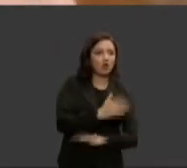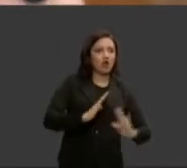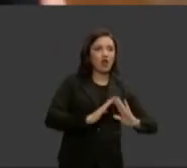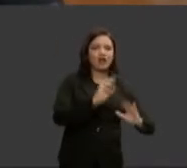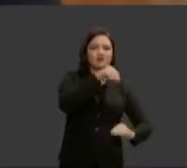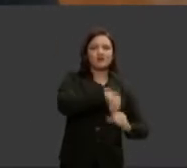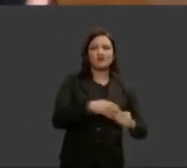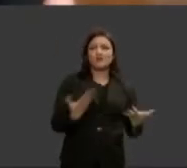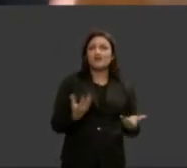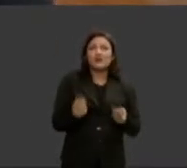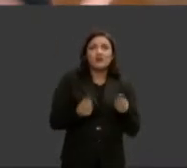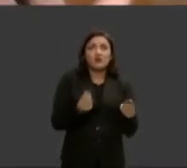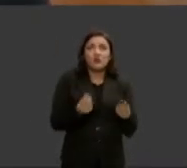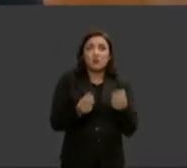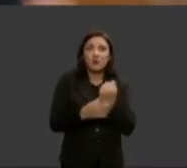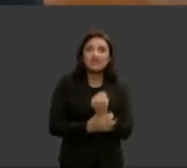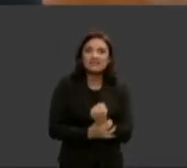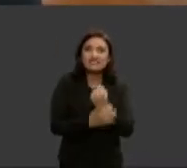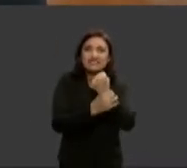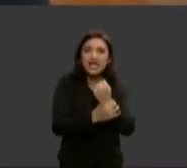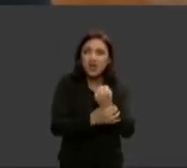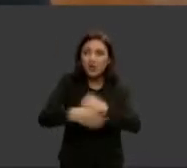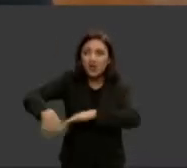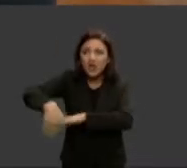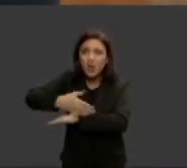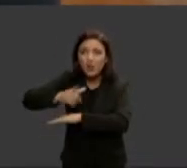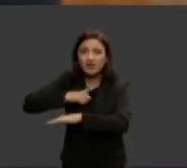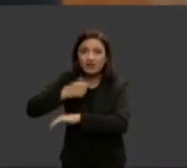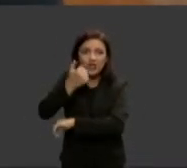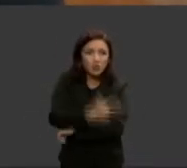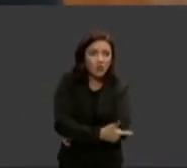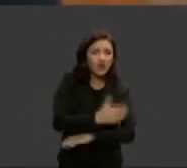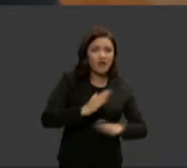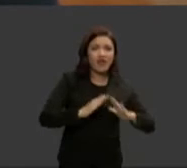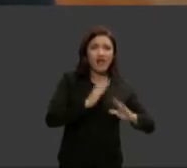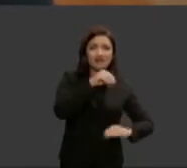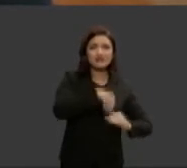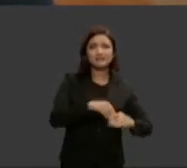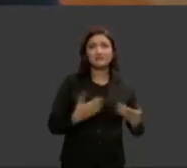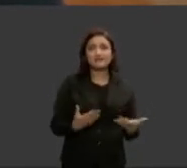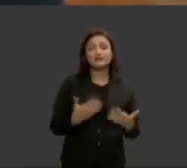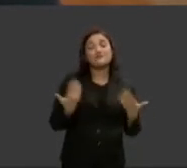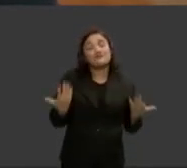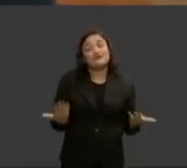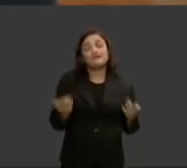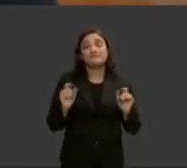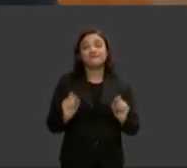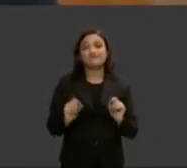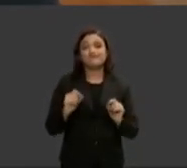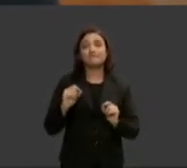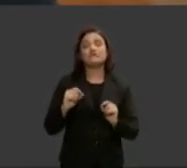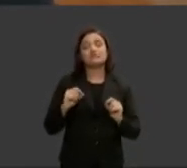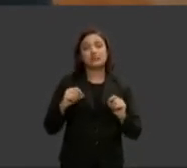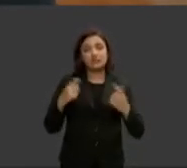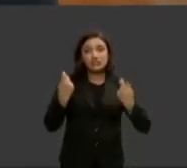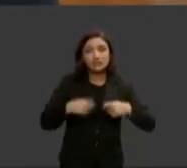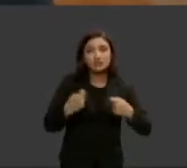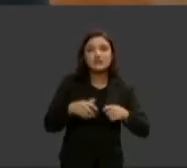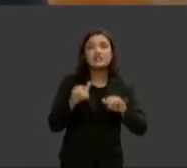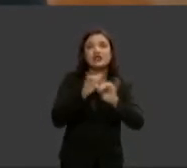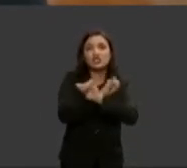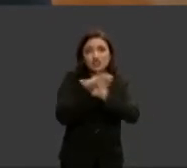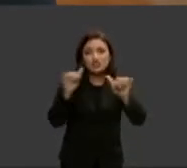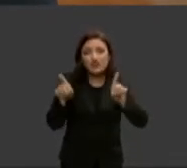imaginar que a segurança está muito mais na rua do que dentro do seu próprio lar então são dados que a gente precisa falar e